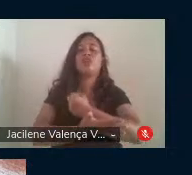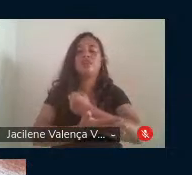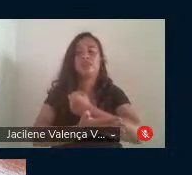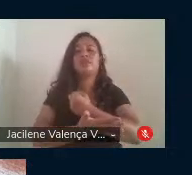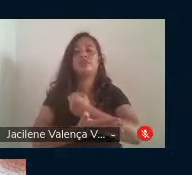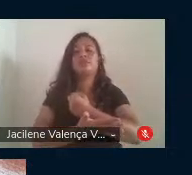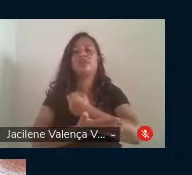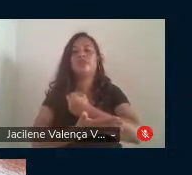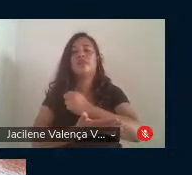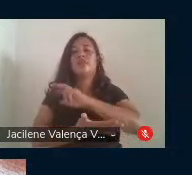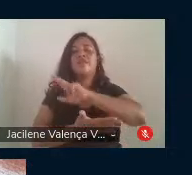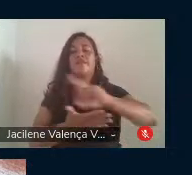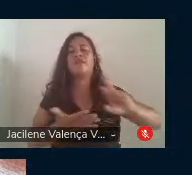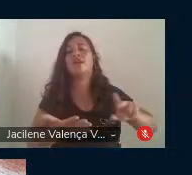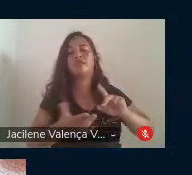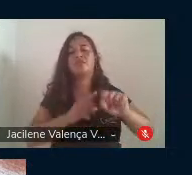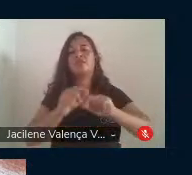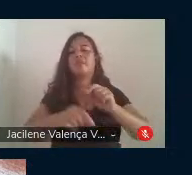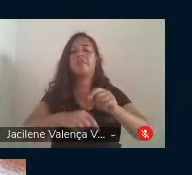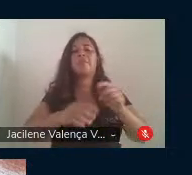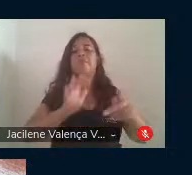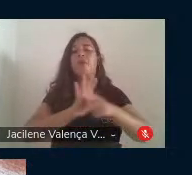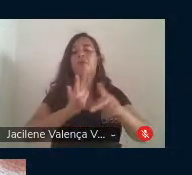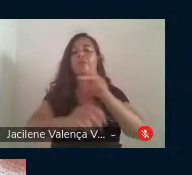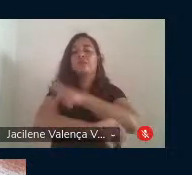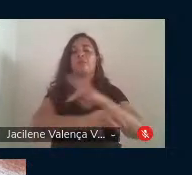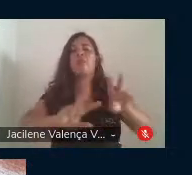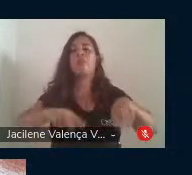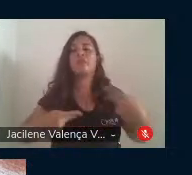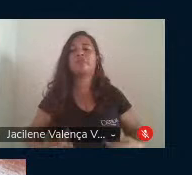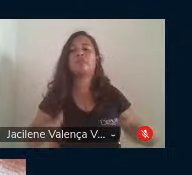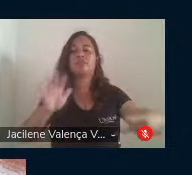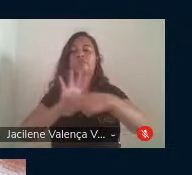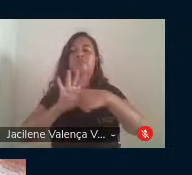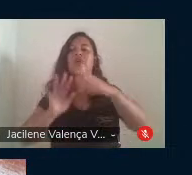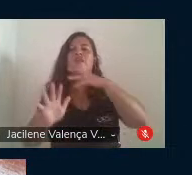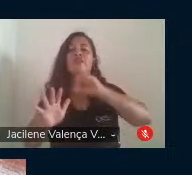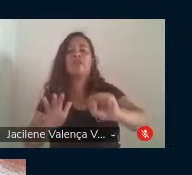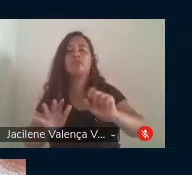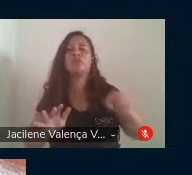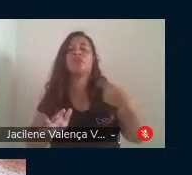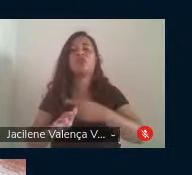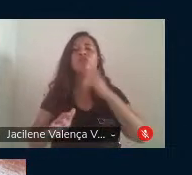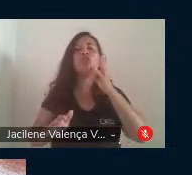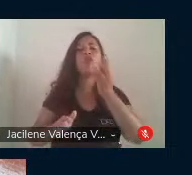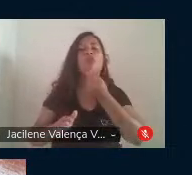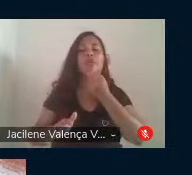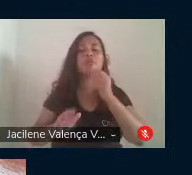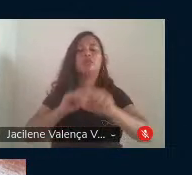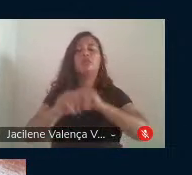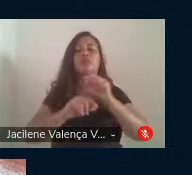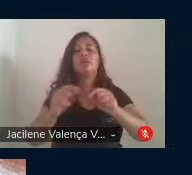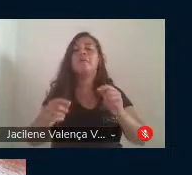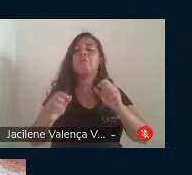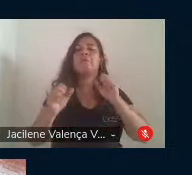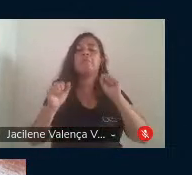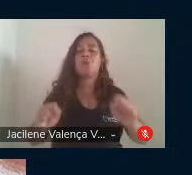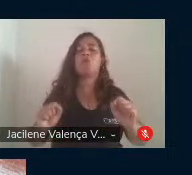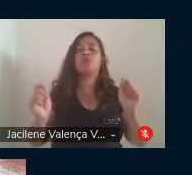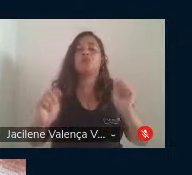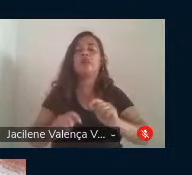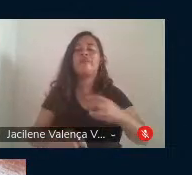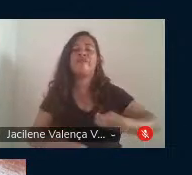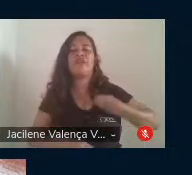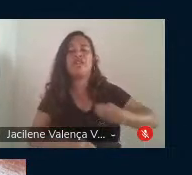são os constitutivos da pedagogia humanizadora de Paulo Freire que precisamos compreender para podermos vivenciá-la